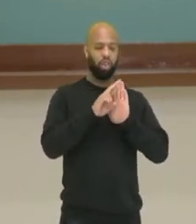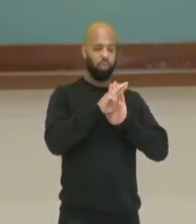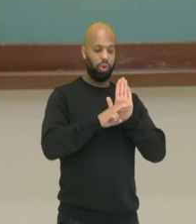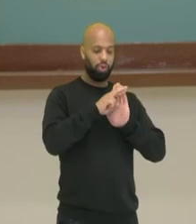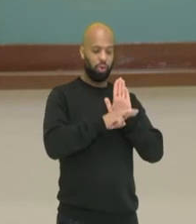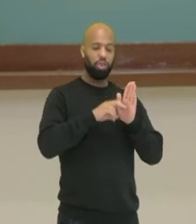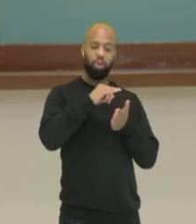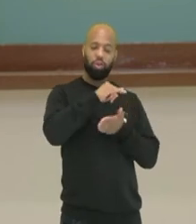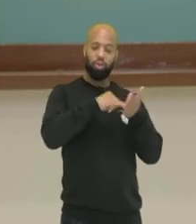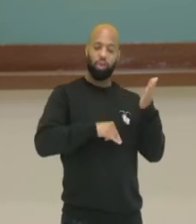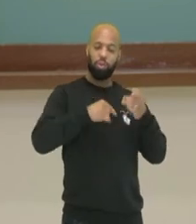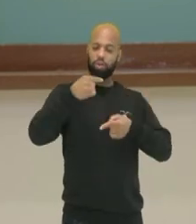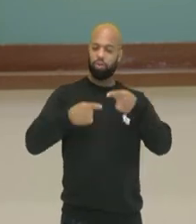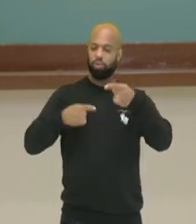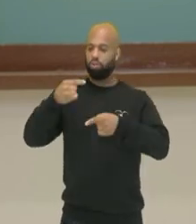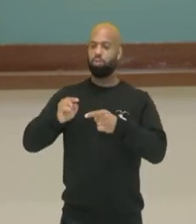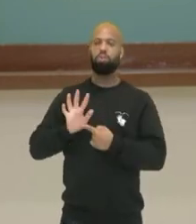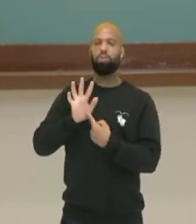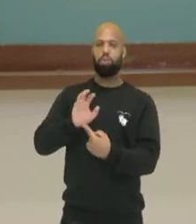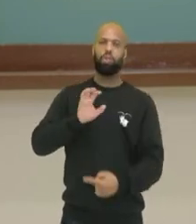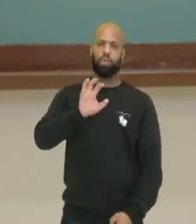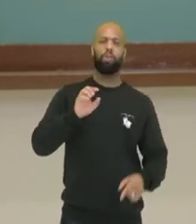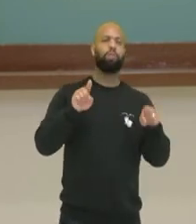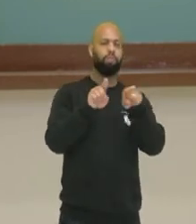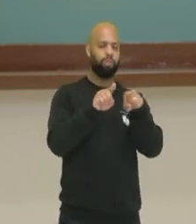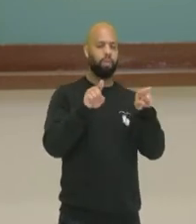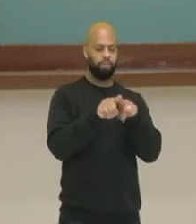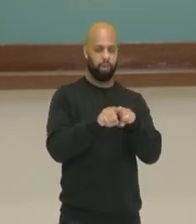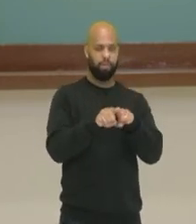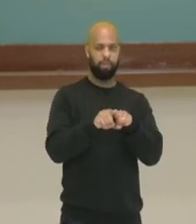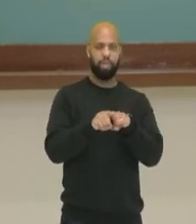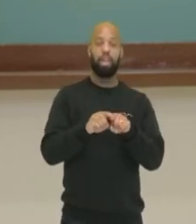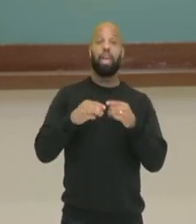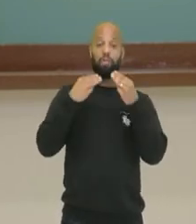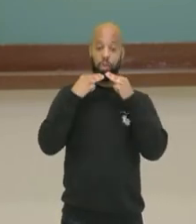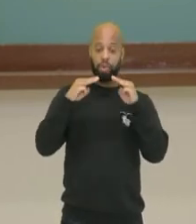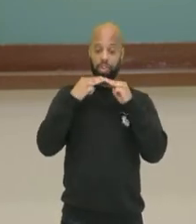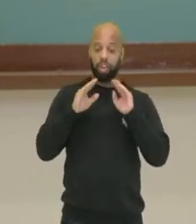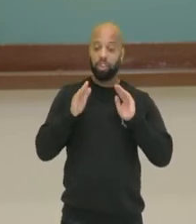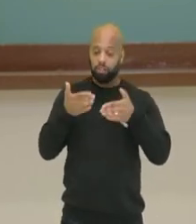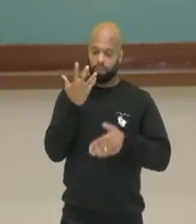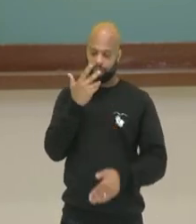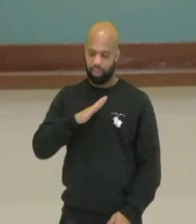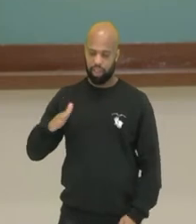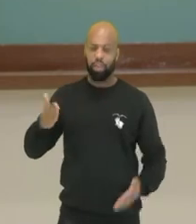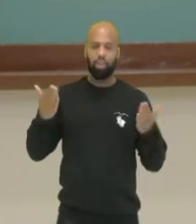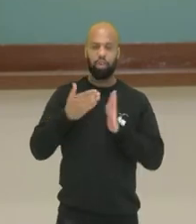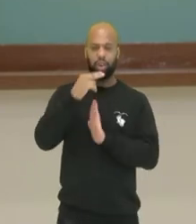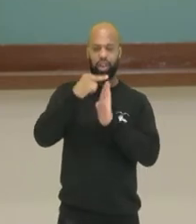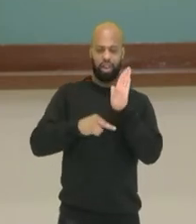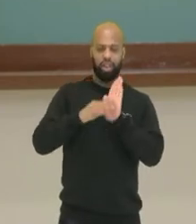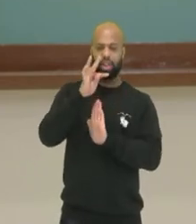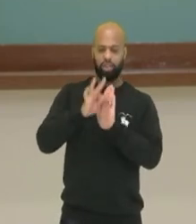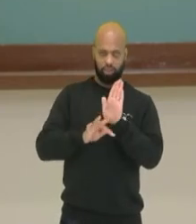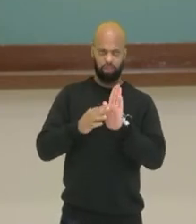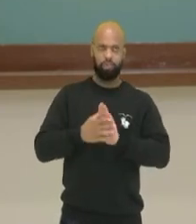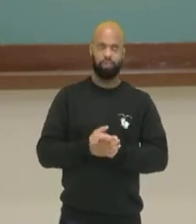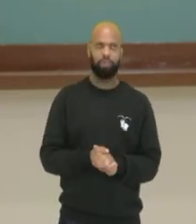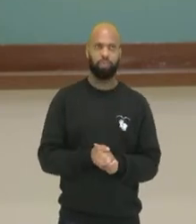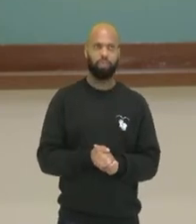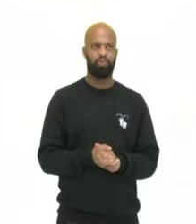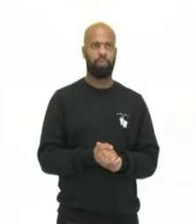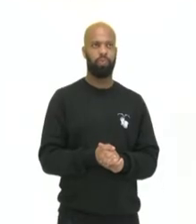documento que discute a publicidade infantil. Acompanhem comigo então na leitura desse trecho de reportagem.